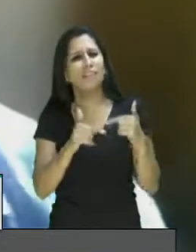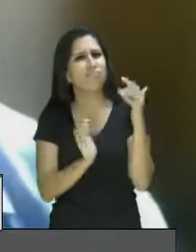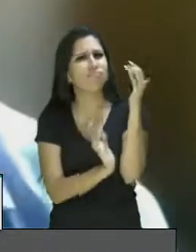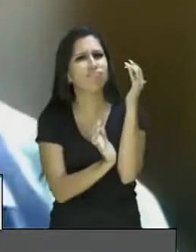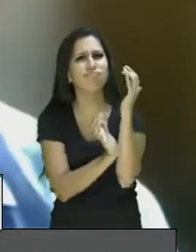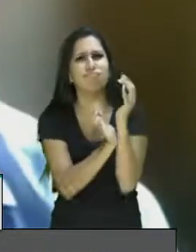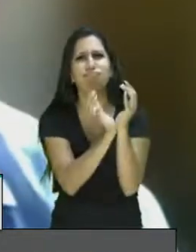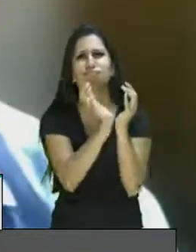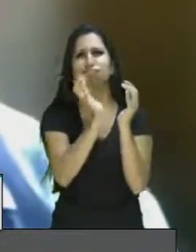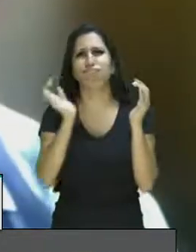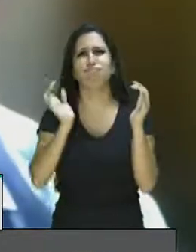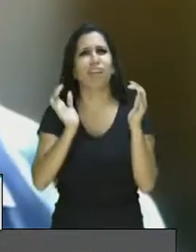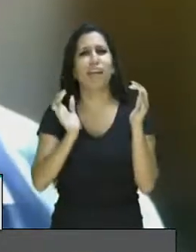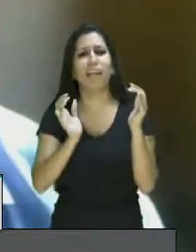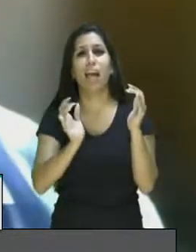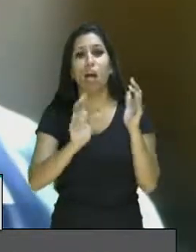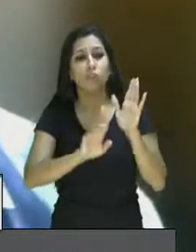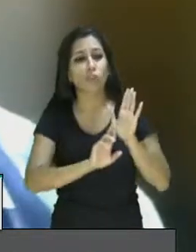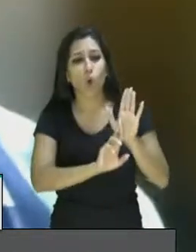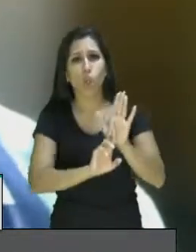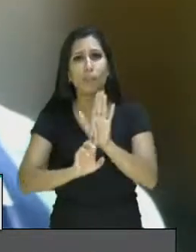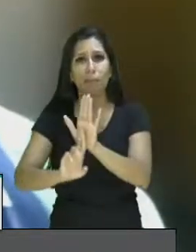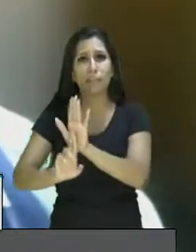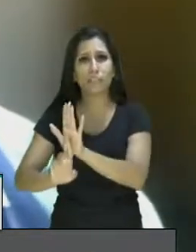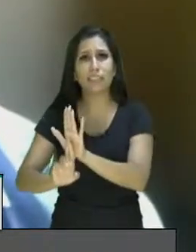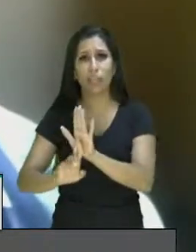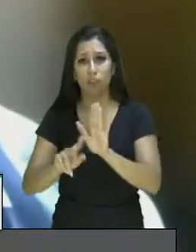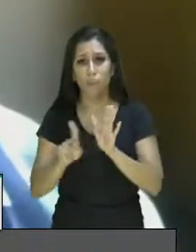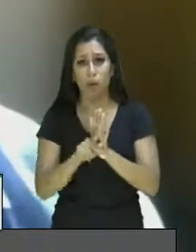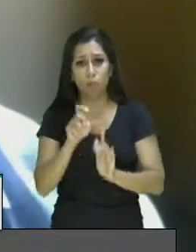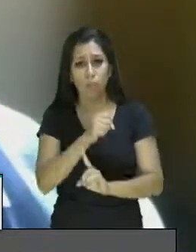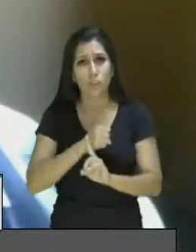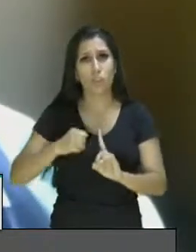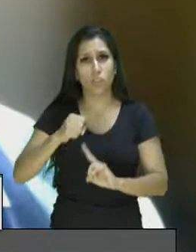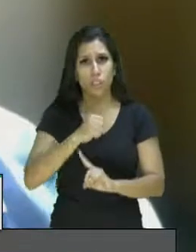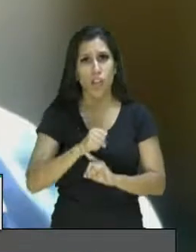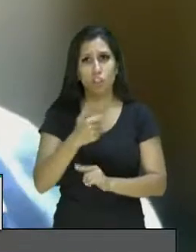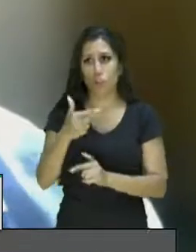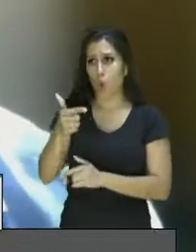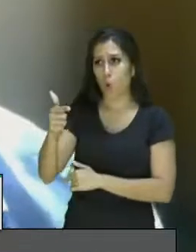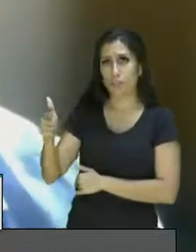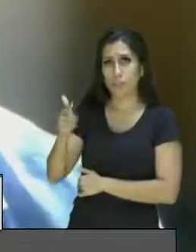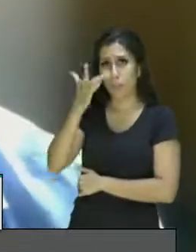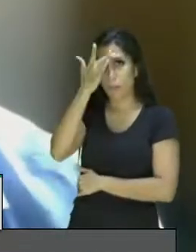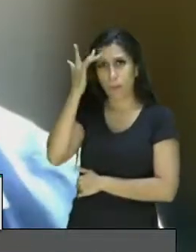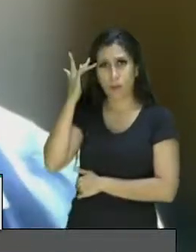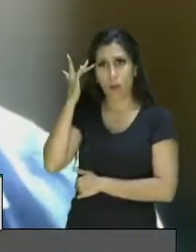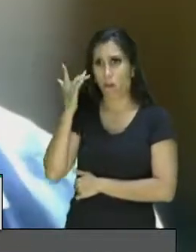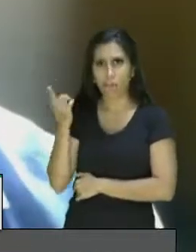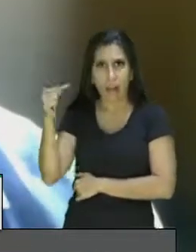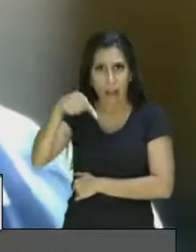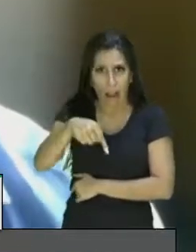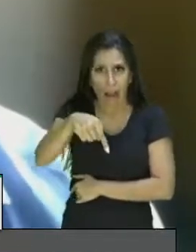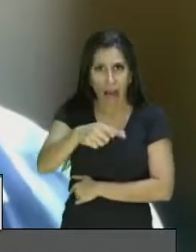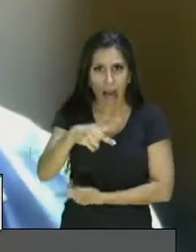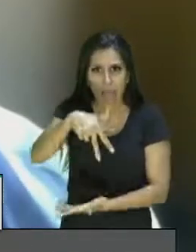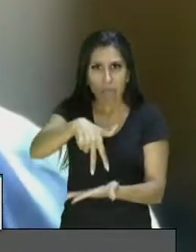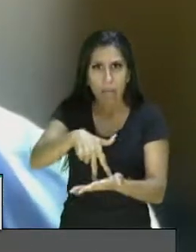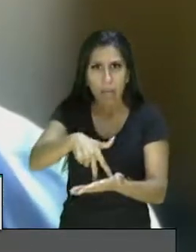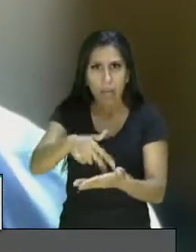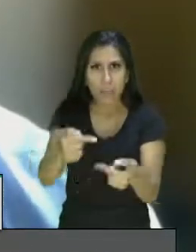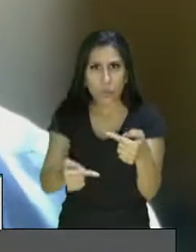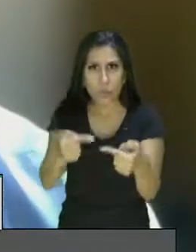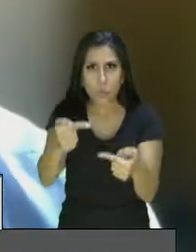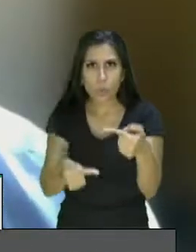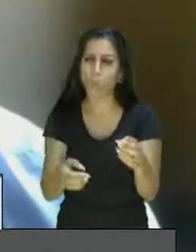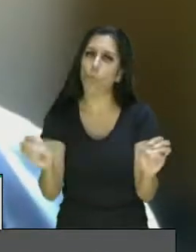os seus representantes da sociedade civil e os demais não estão lá para poder dialogar sobre as políticas, demonstra